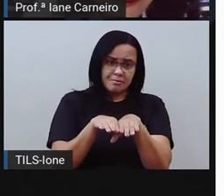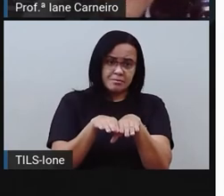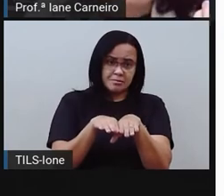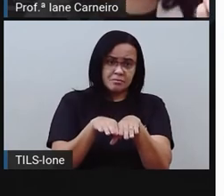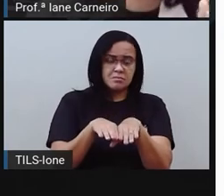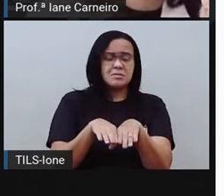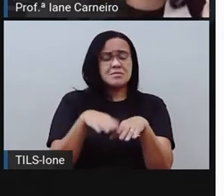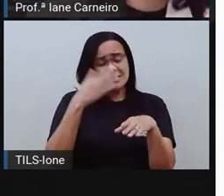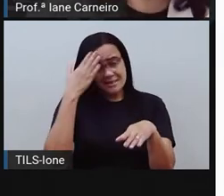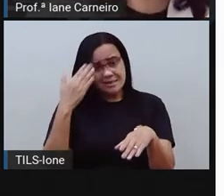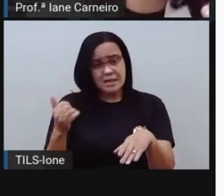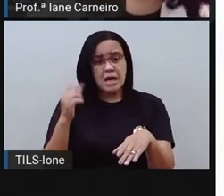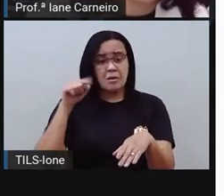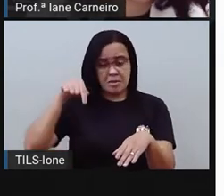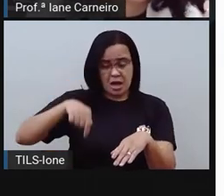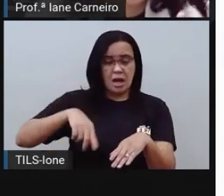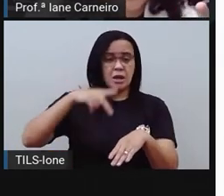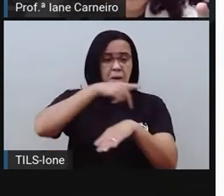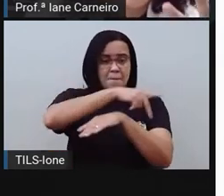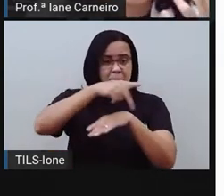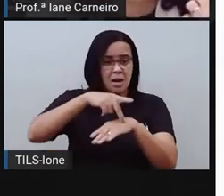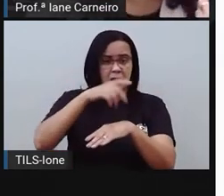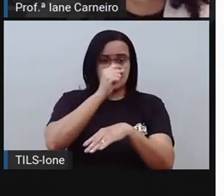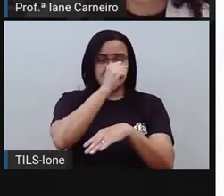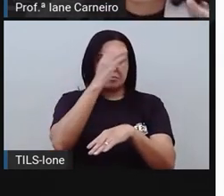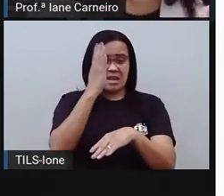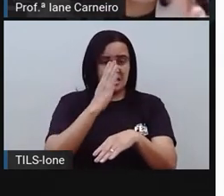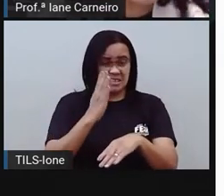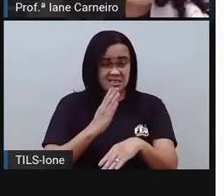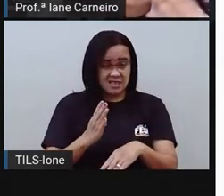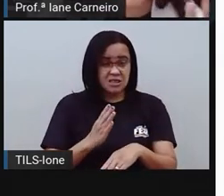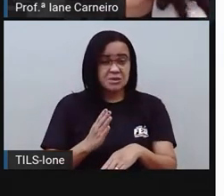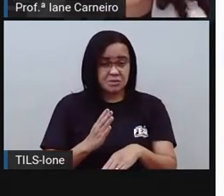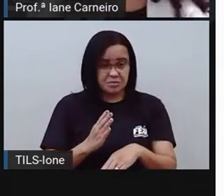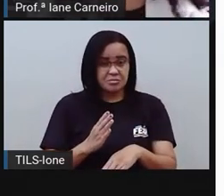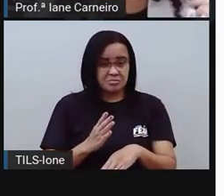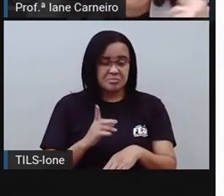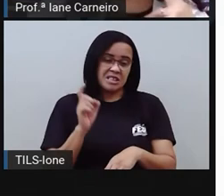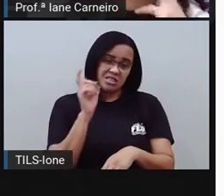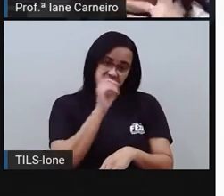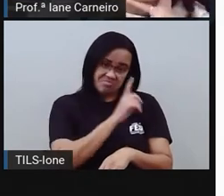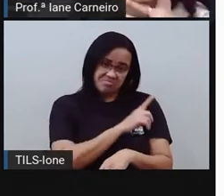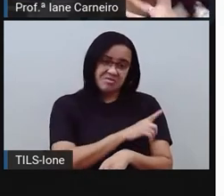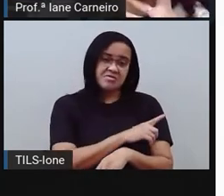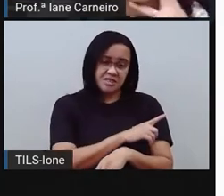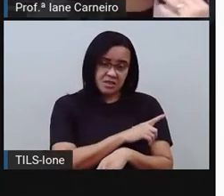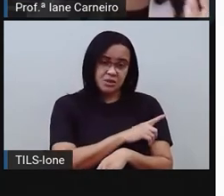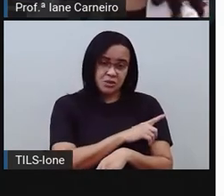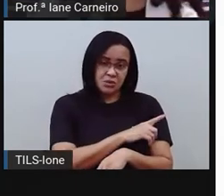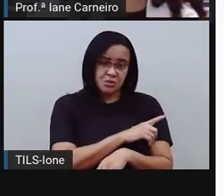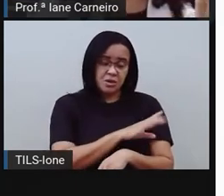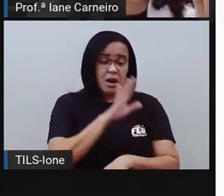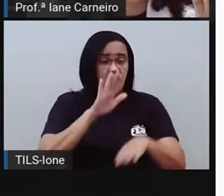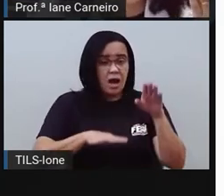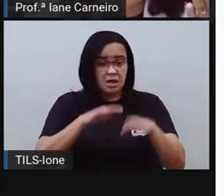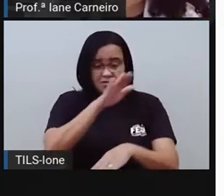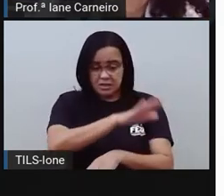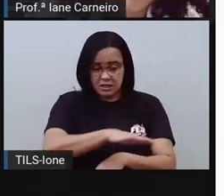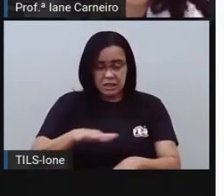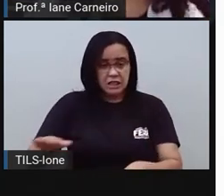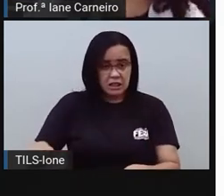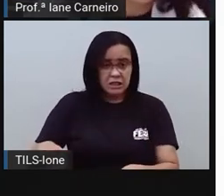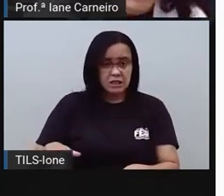desigual. Tem criança que vai no shopping todo final de semana. Tem outra criança que nem foi no shopping, né? Então, isso tudo é uma